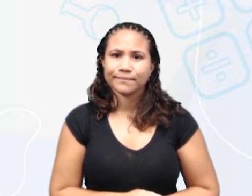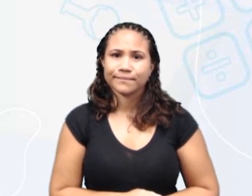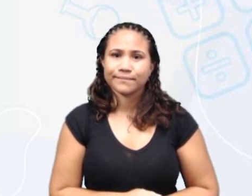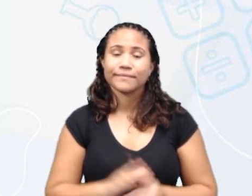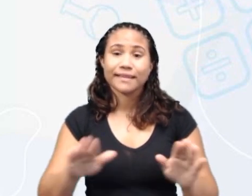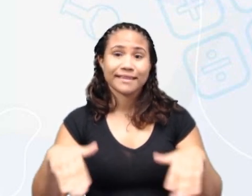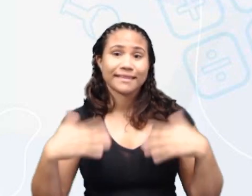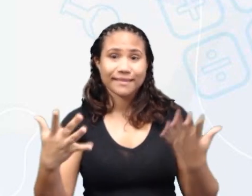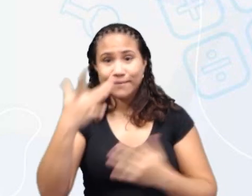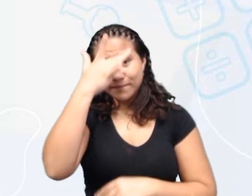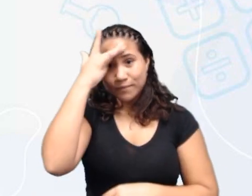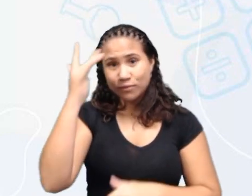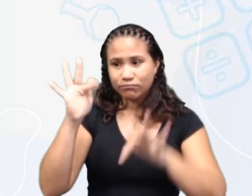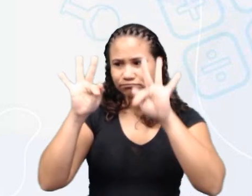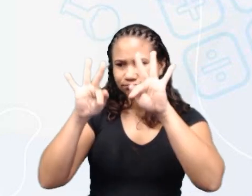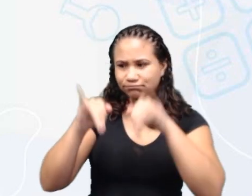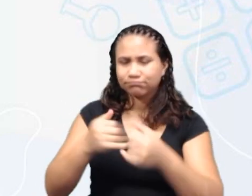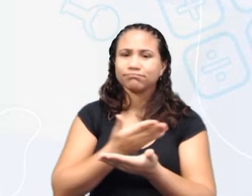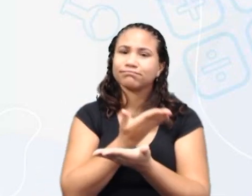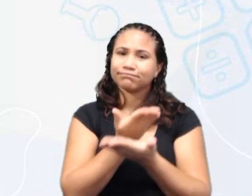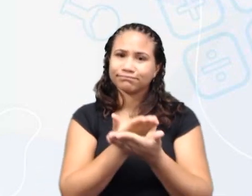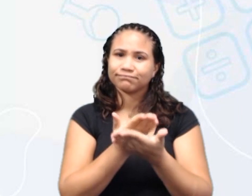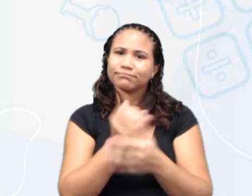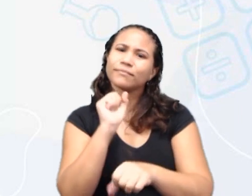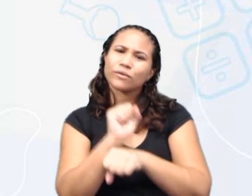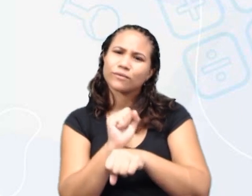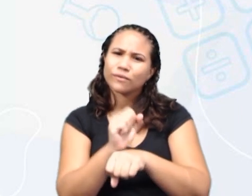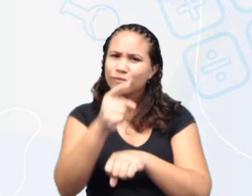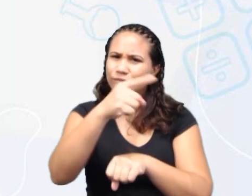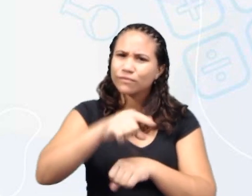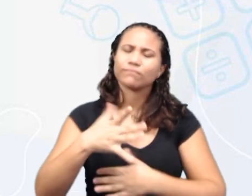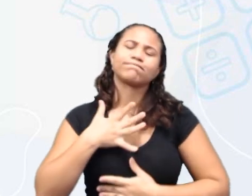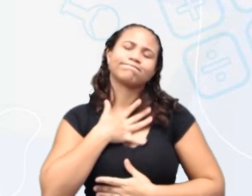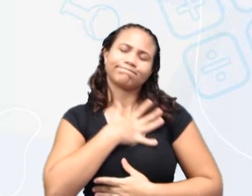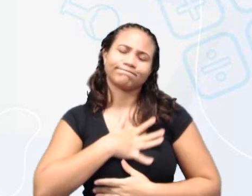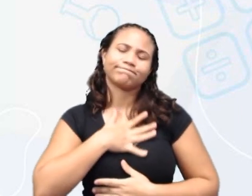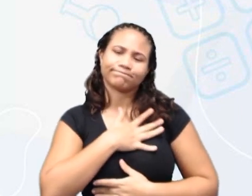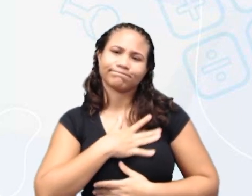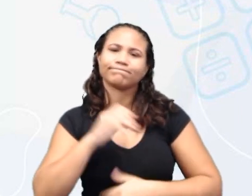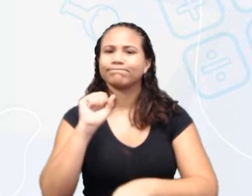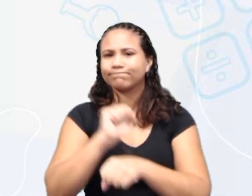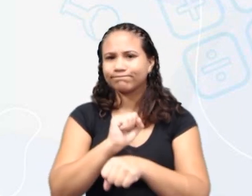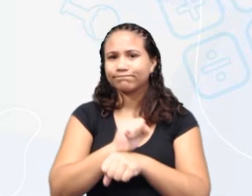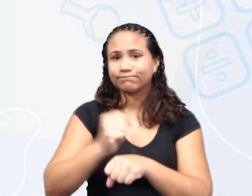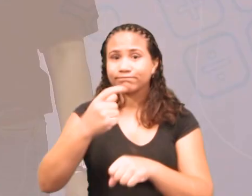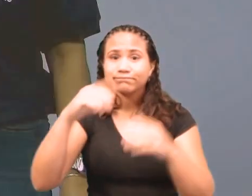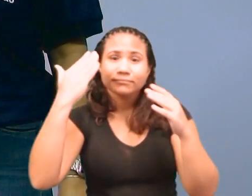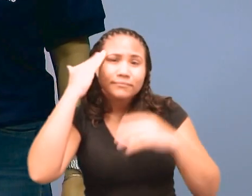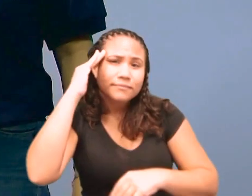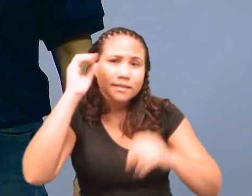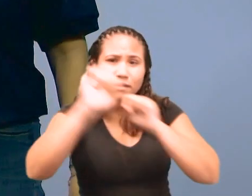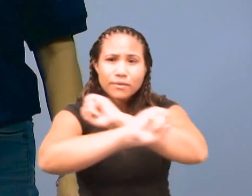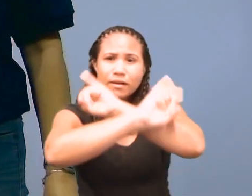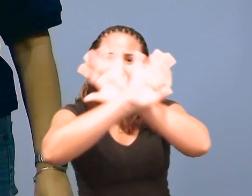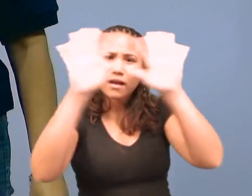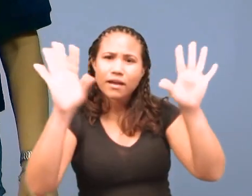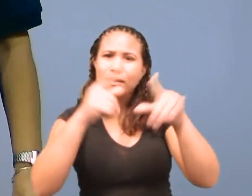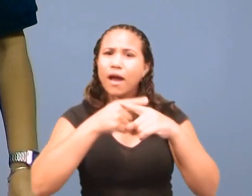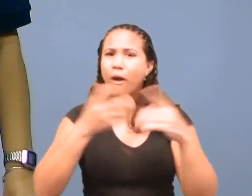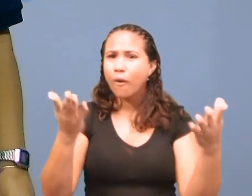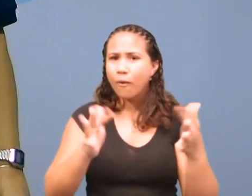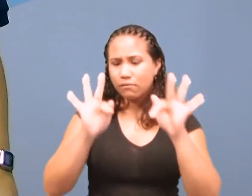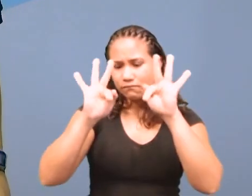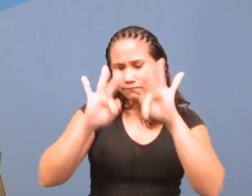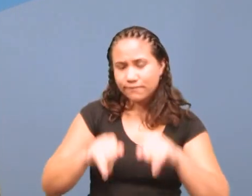Então, gente, para terminar a nossa aula eu espero que vocês tenham gostado. Eu espero que vocês tenham entendido. Mas, para terminar,